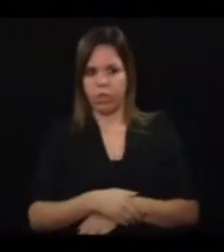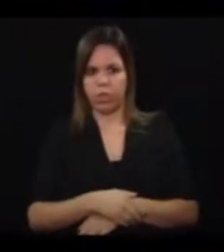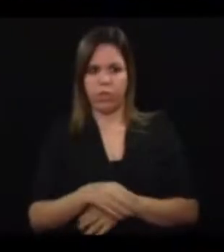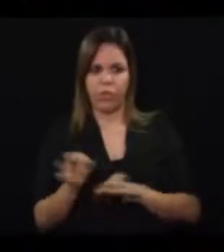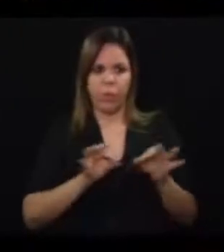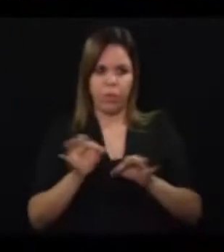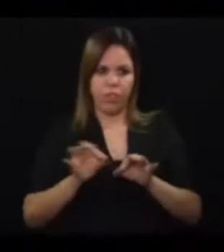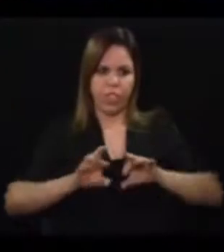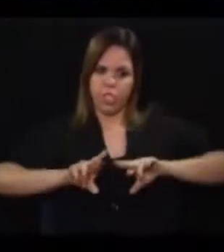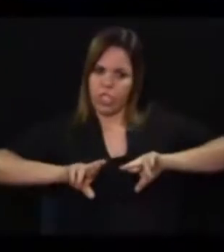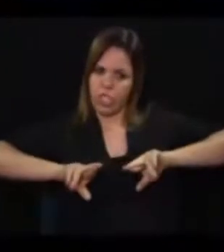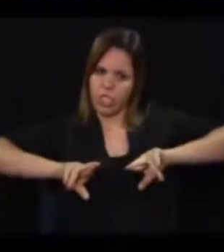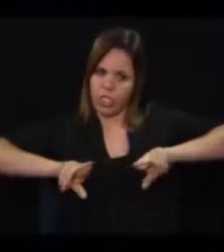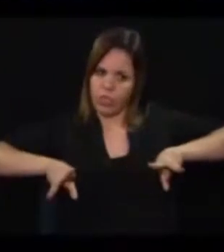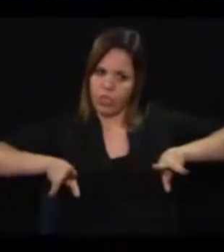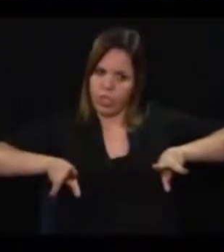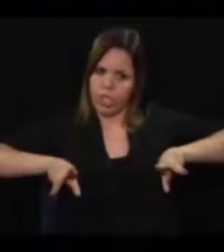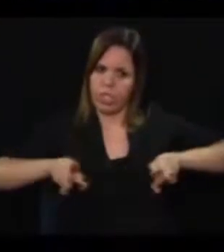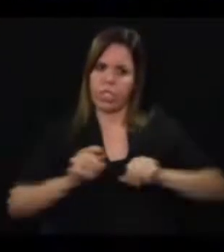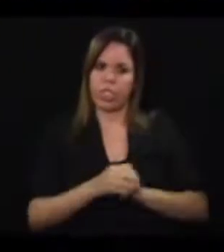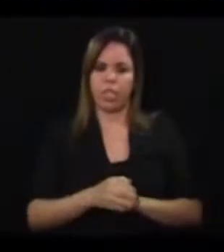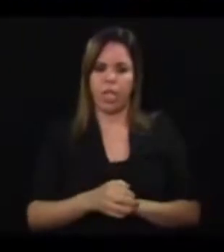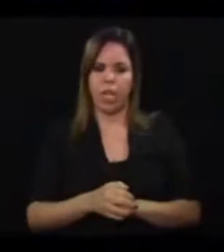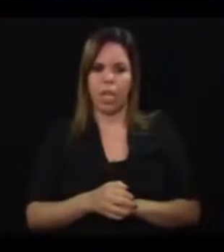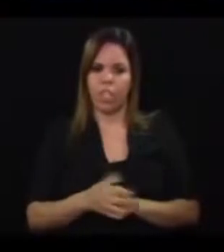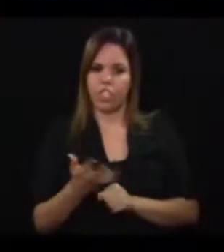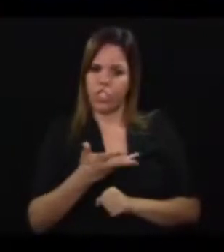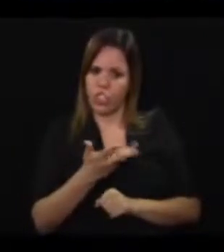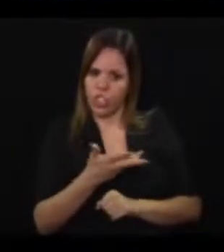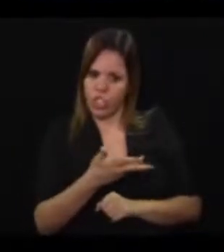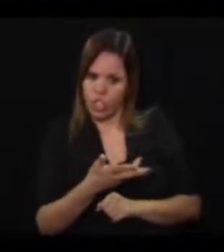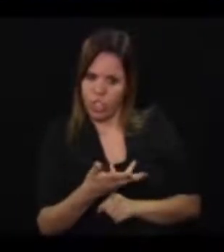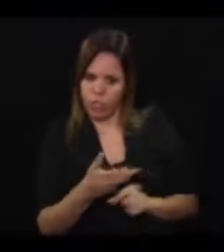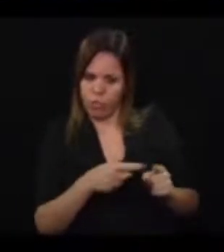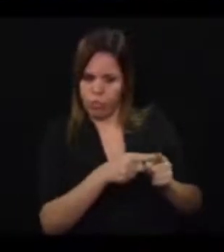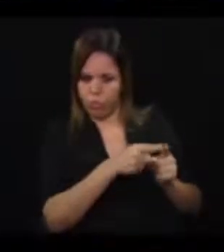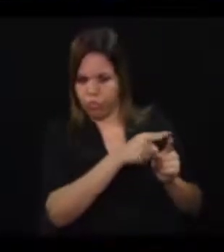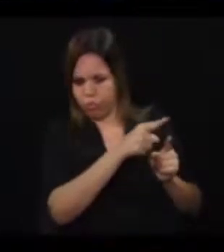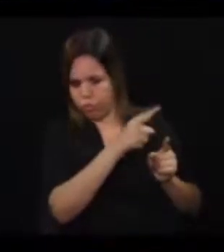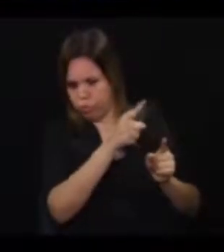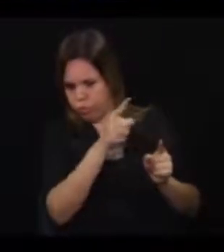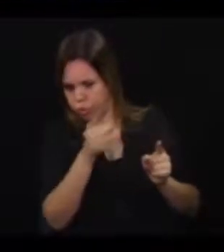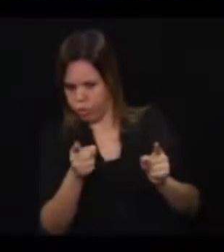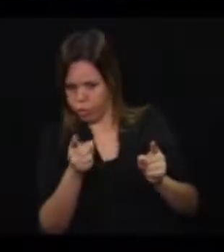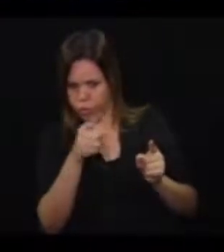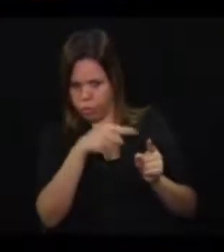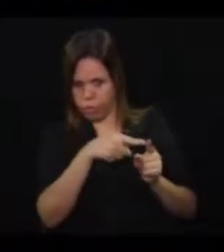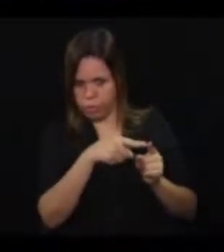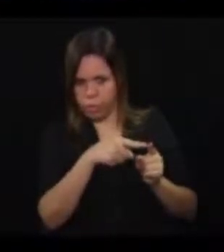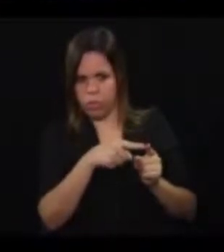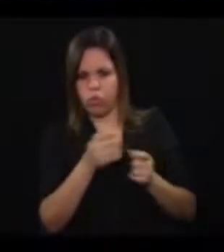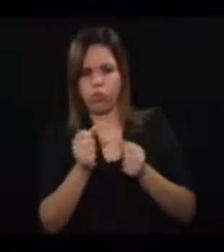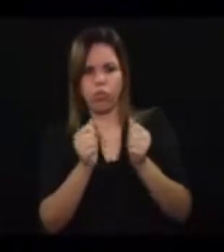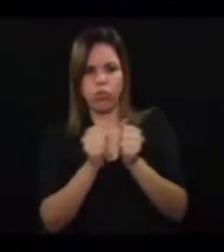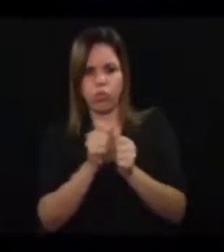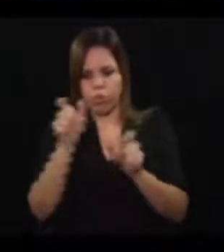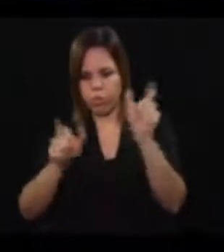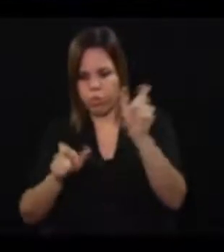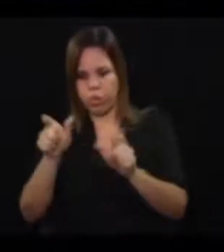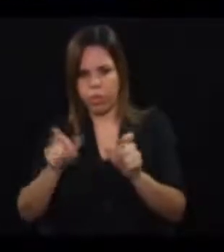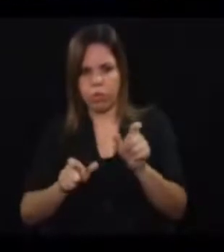fazer uma diferença de velocidade na onde está andando o patinete junto com pessoas,